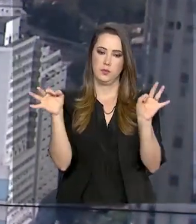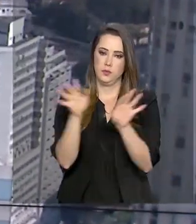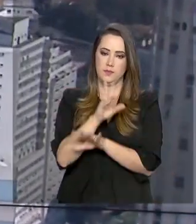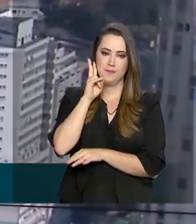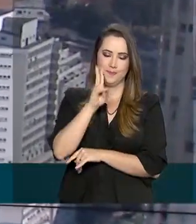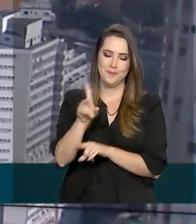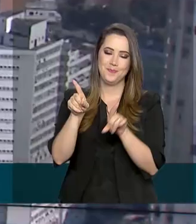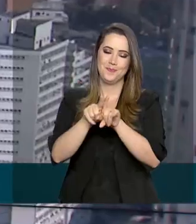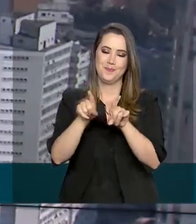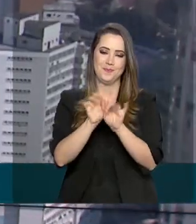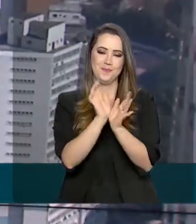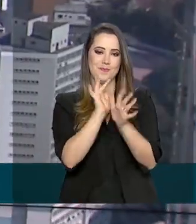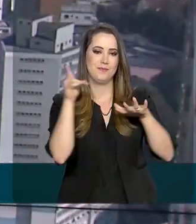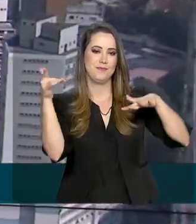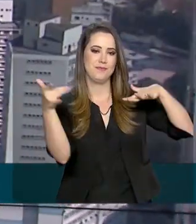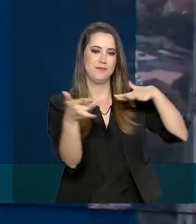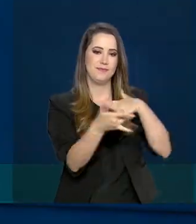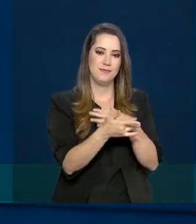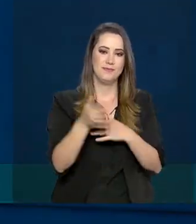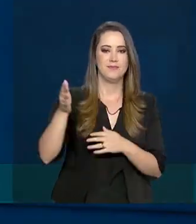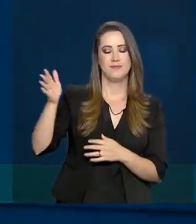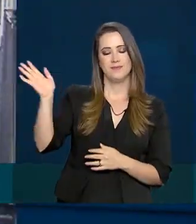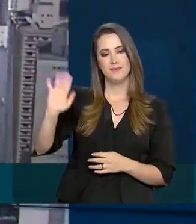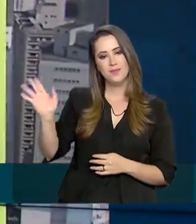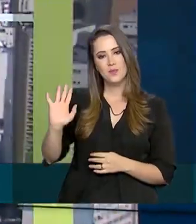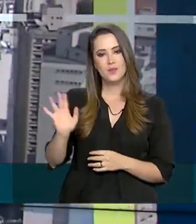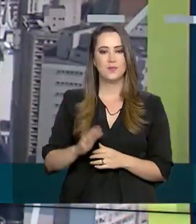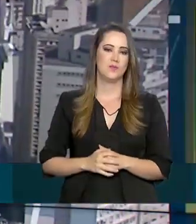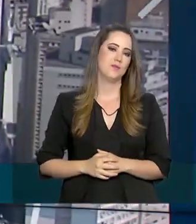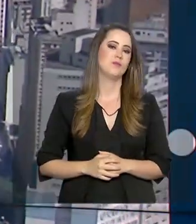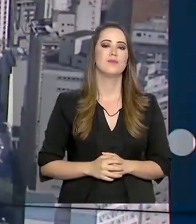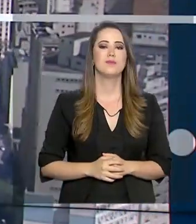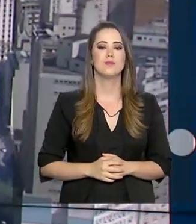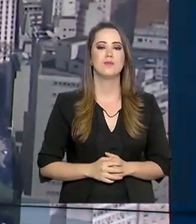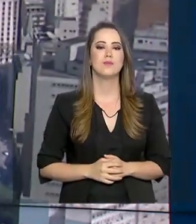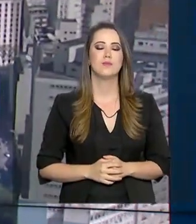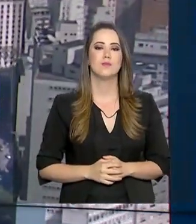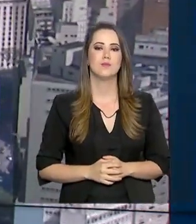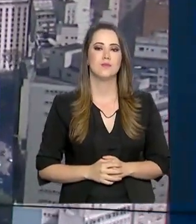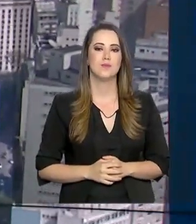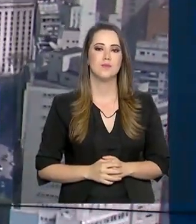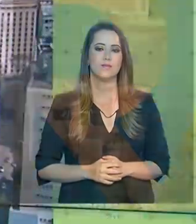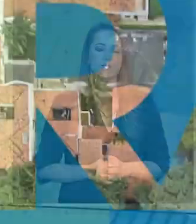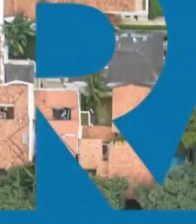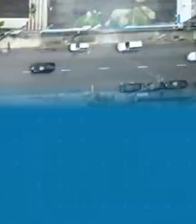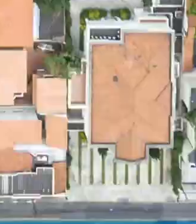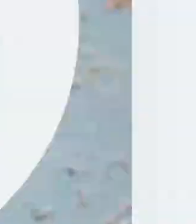aqui. Você pode nos acompanhar também pelas redes sociais. Nos vemos então na próxima edição. Até lá!